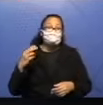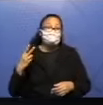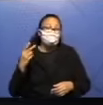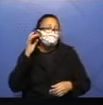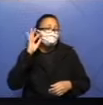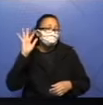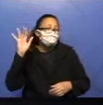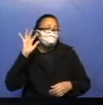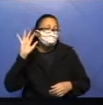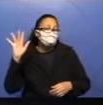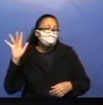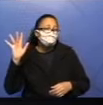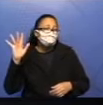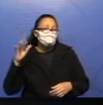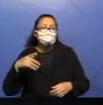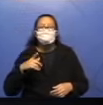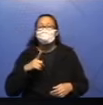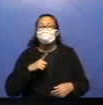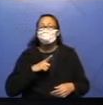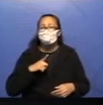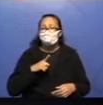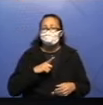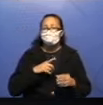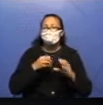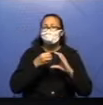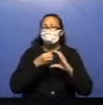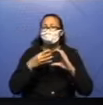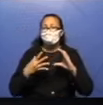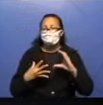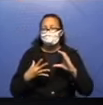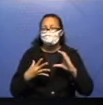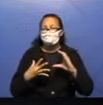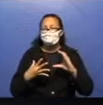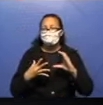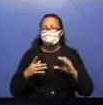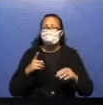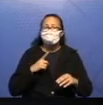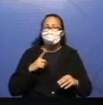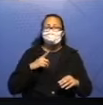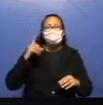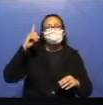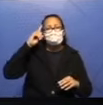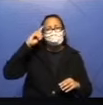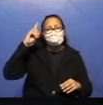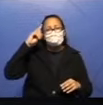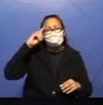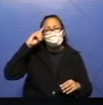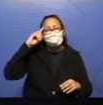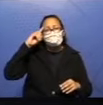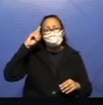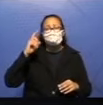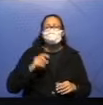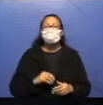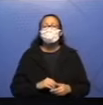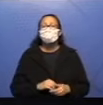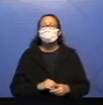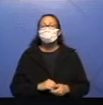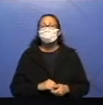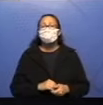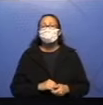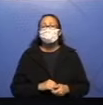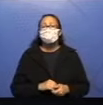o que eu tenho de característica? Acontece no nosso dia a dia. Então, é um fato que você vai contar que ele acontece no dia a dia.